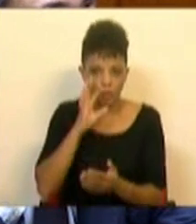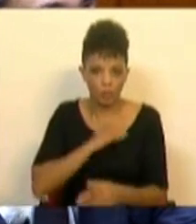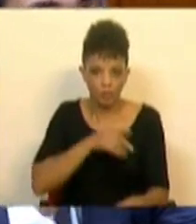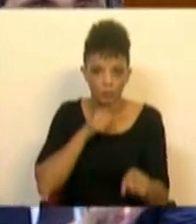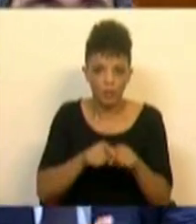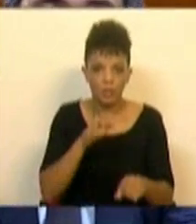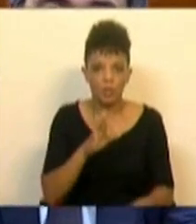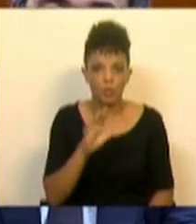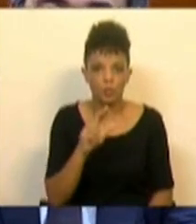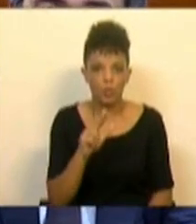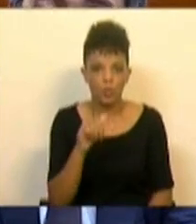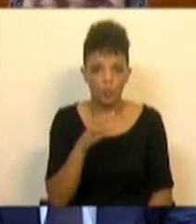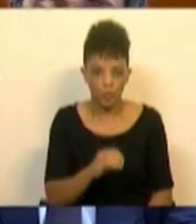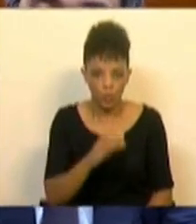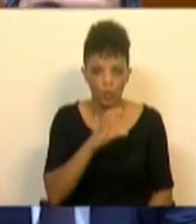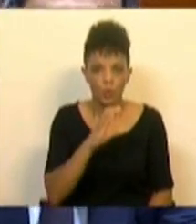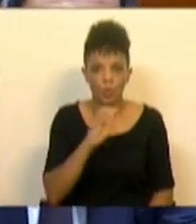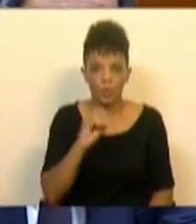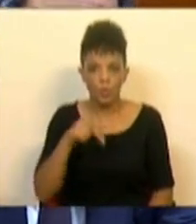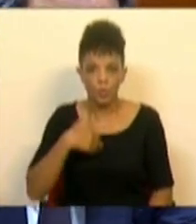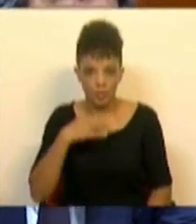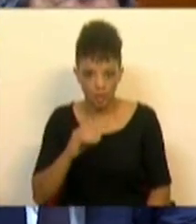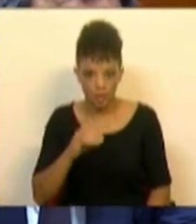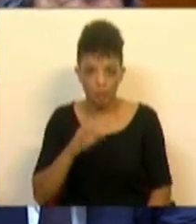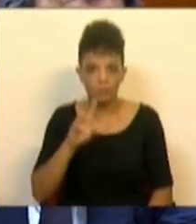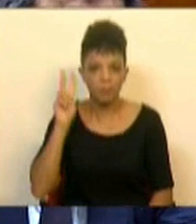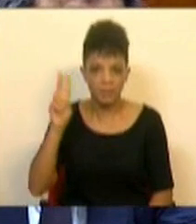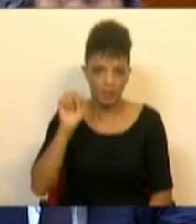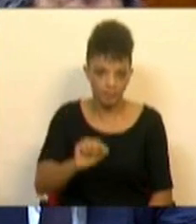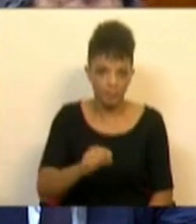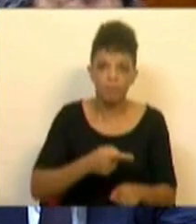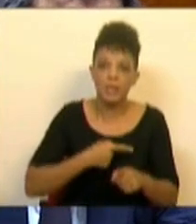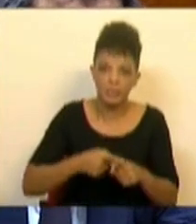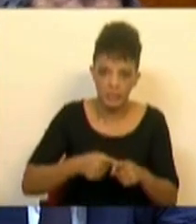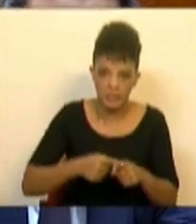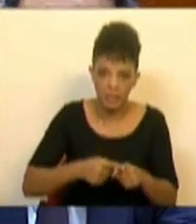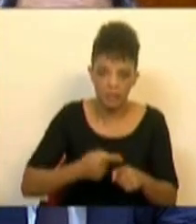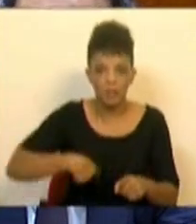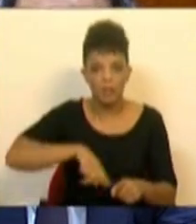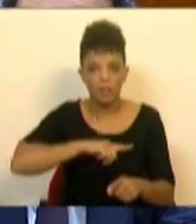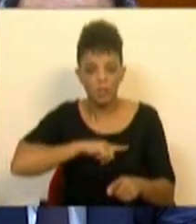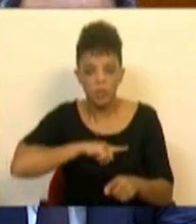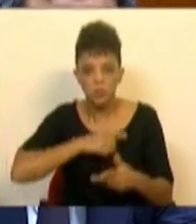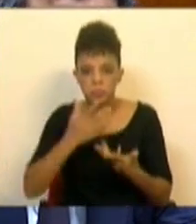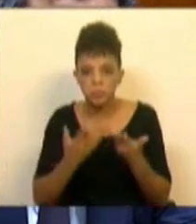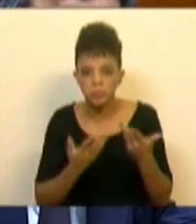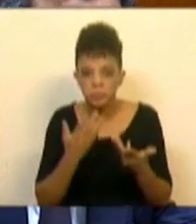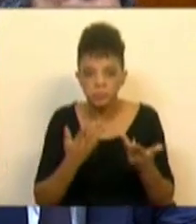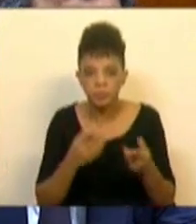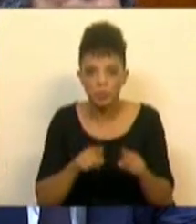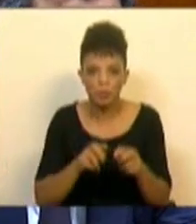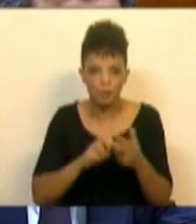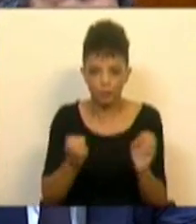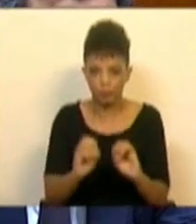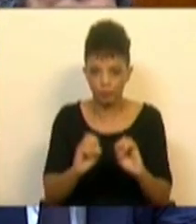Carneiro deu aqui voz, que é a proposta do PSD, é uma proposta interessante. Nós não temos nenhuma questão de princípio